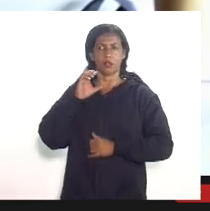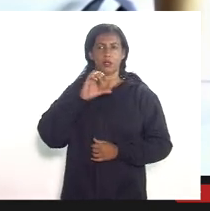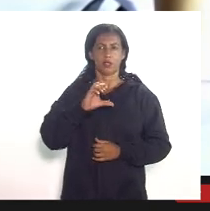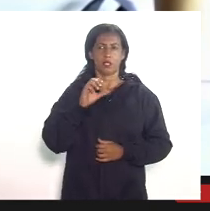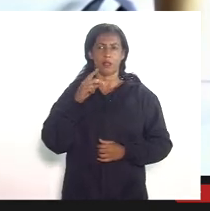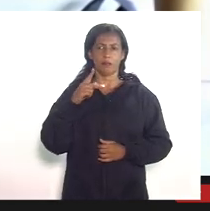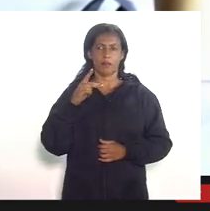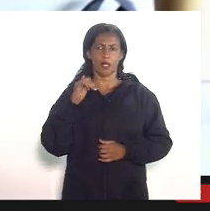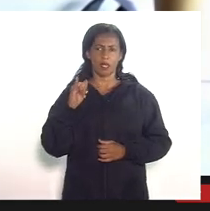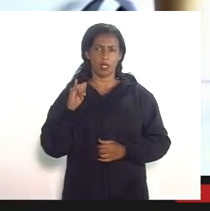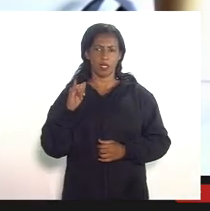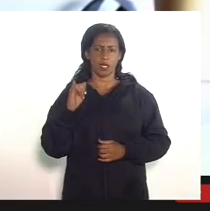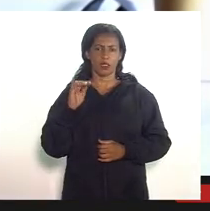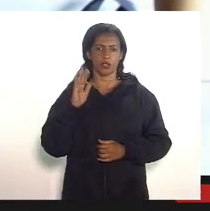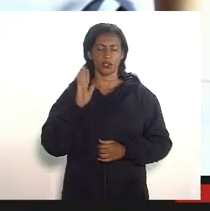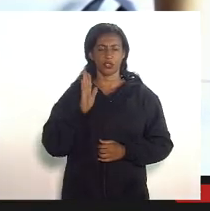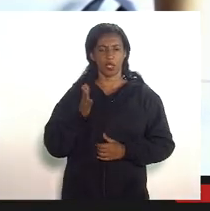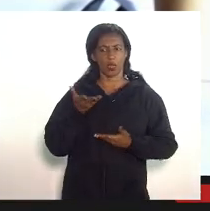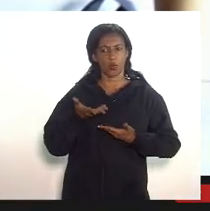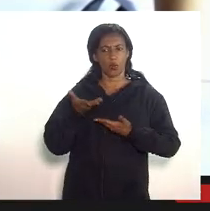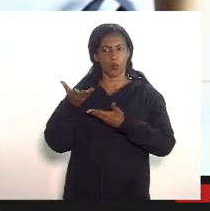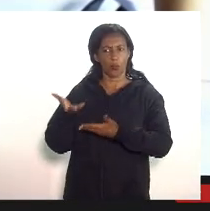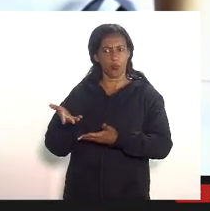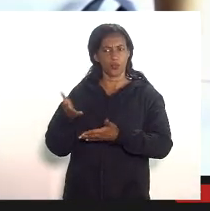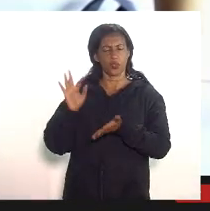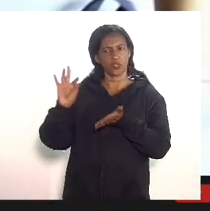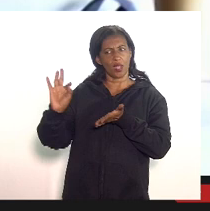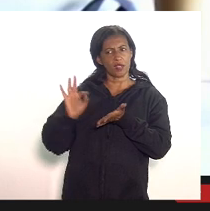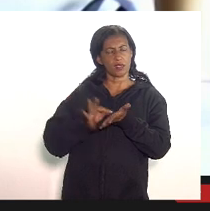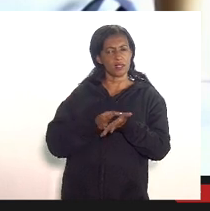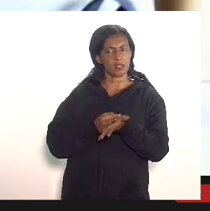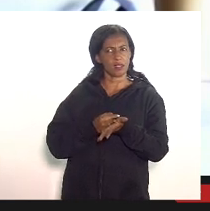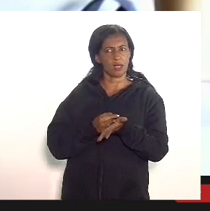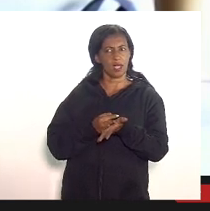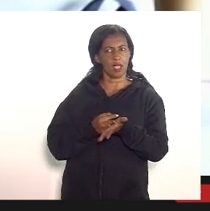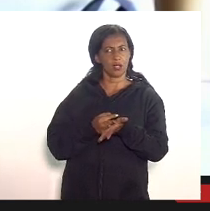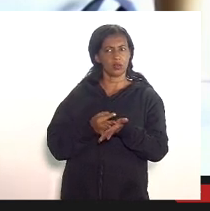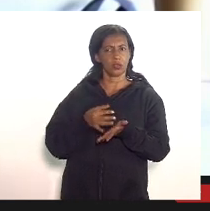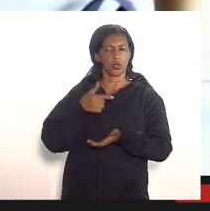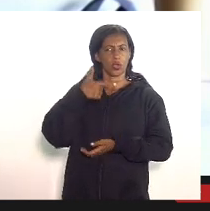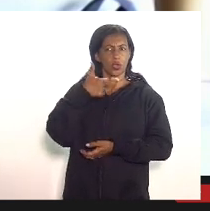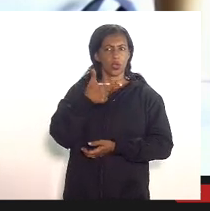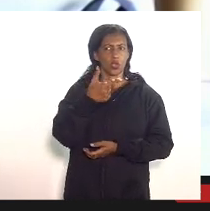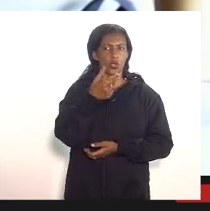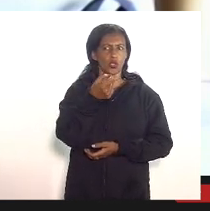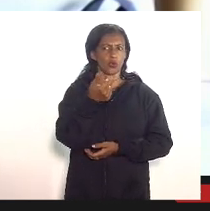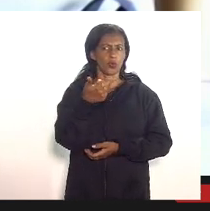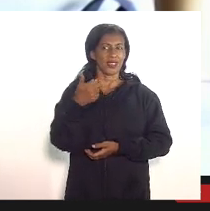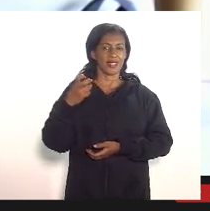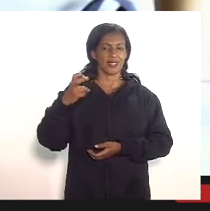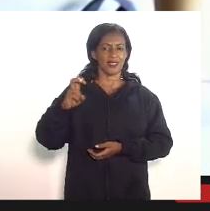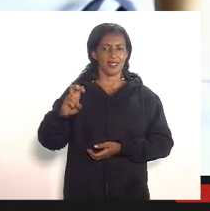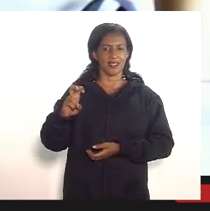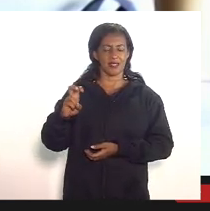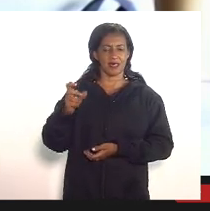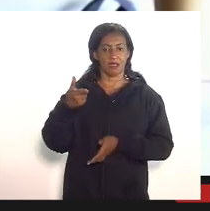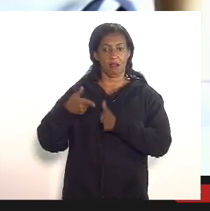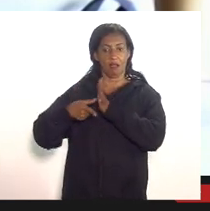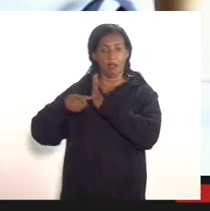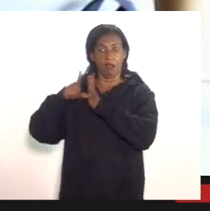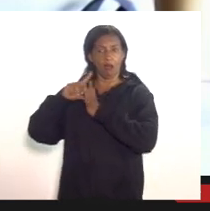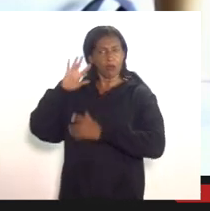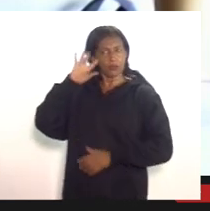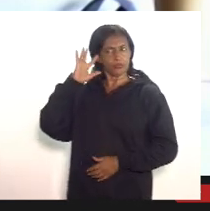já um convênio que havia sido previamente assinado convênio 1 de 2015 ainda antes da